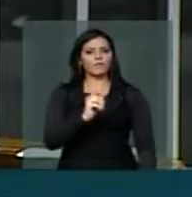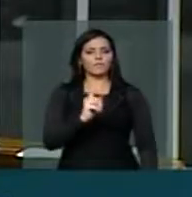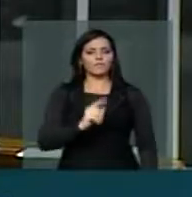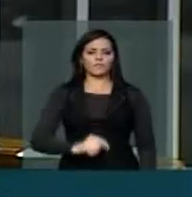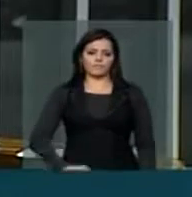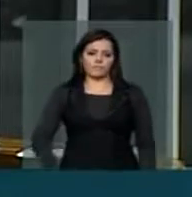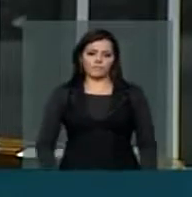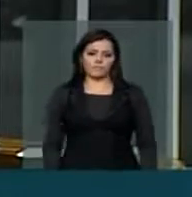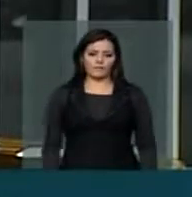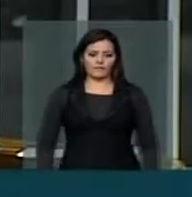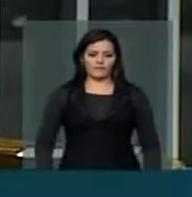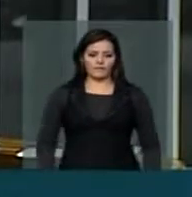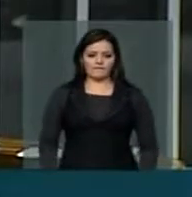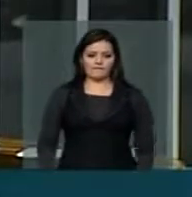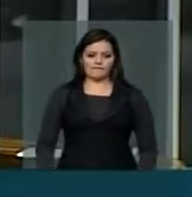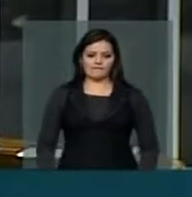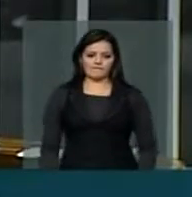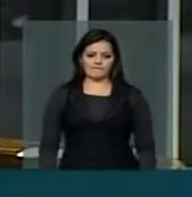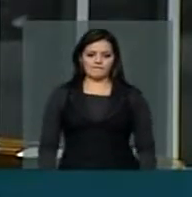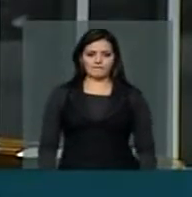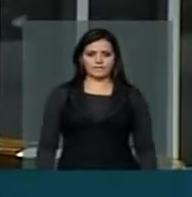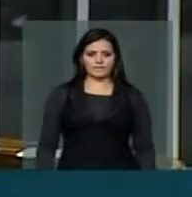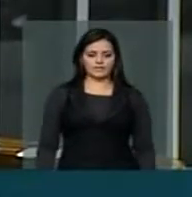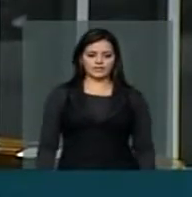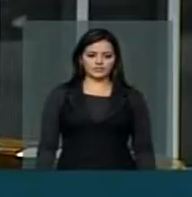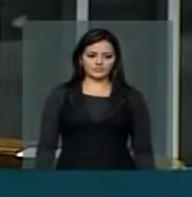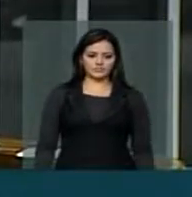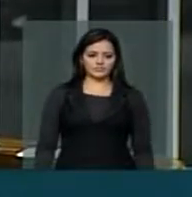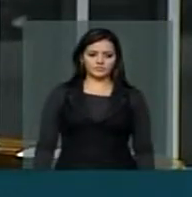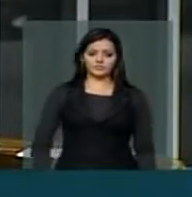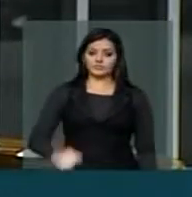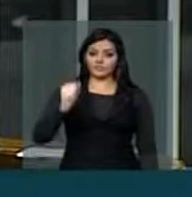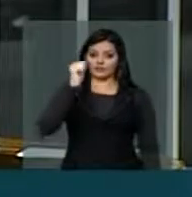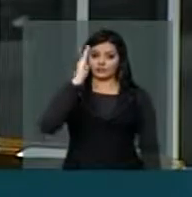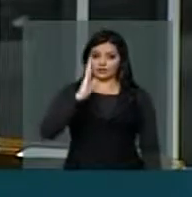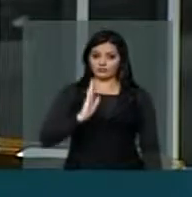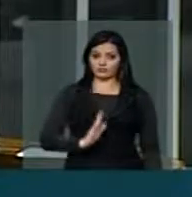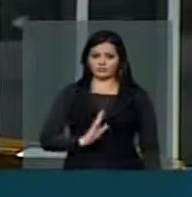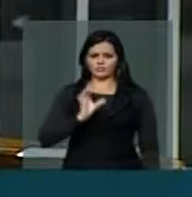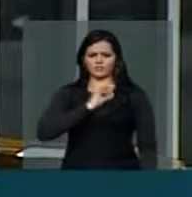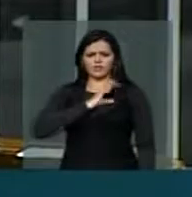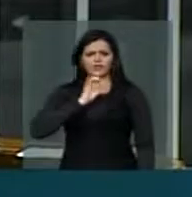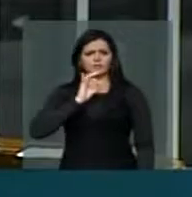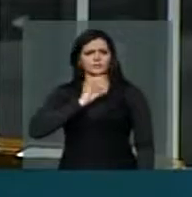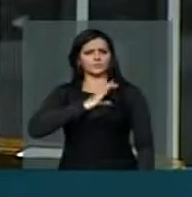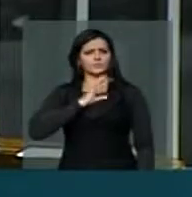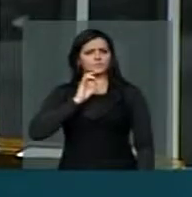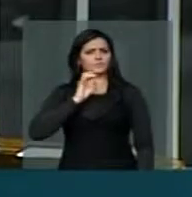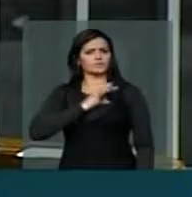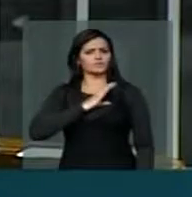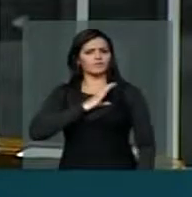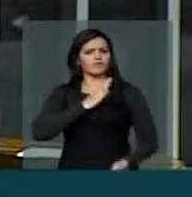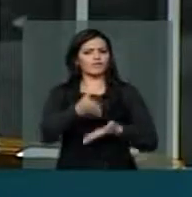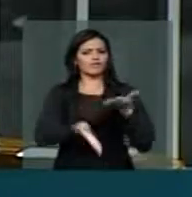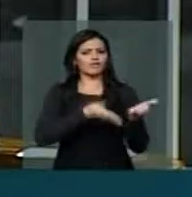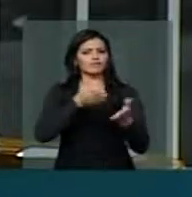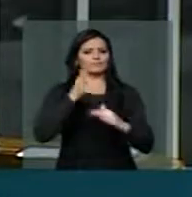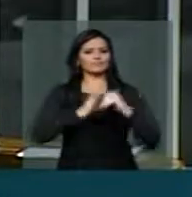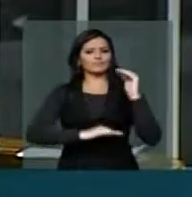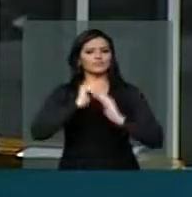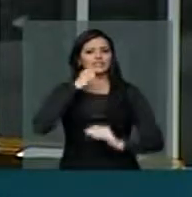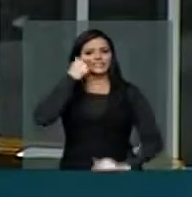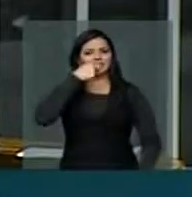fazer com que o Brasil tenha medo de ser atendido pelo